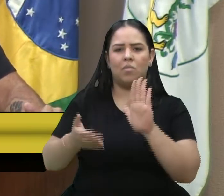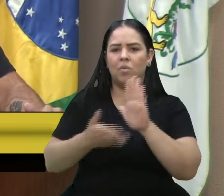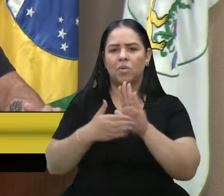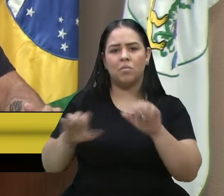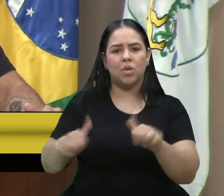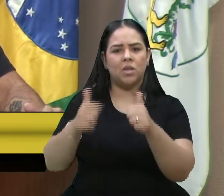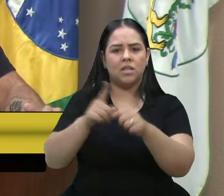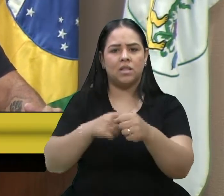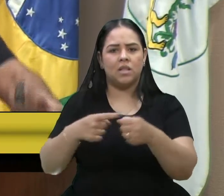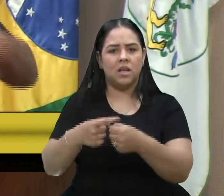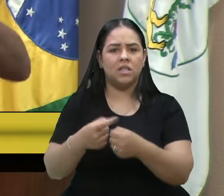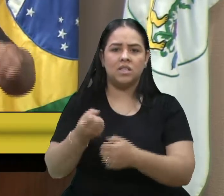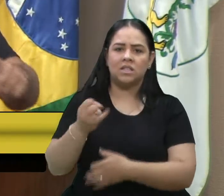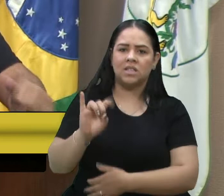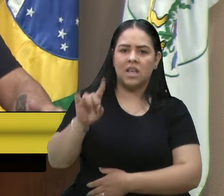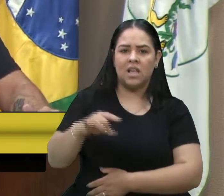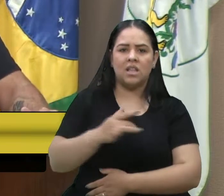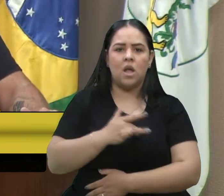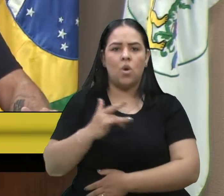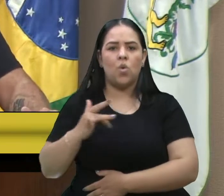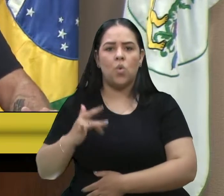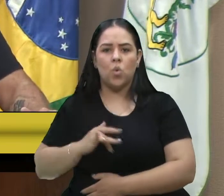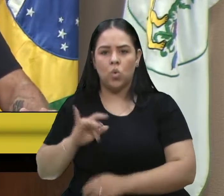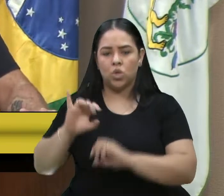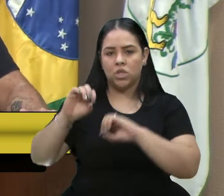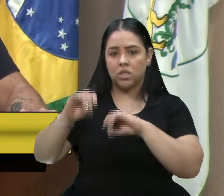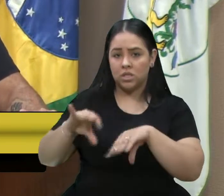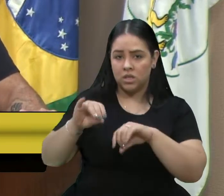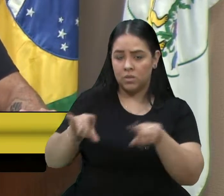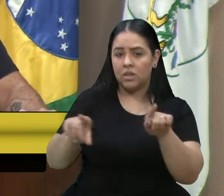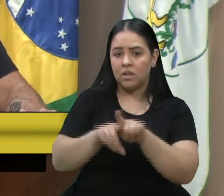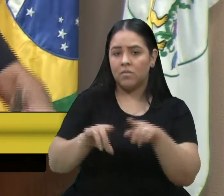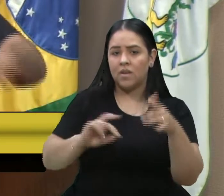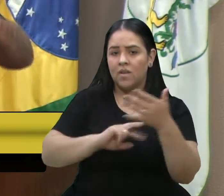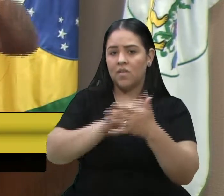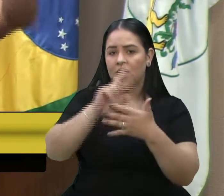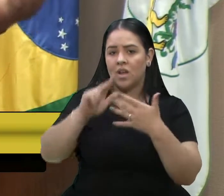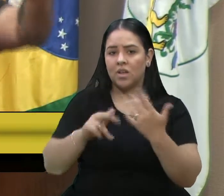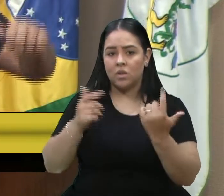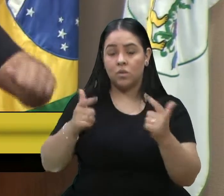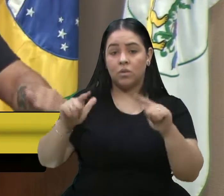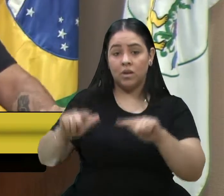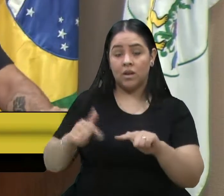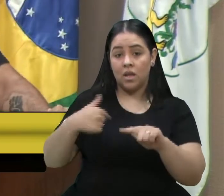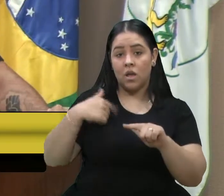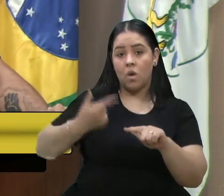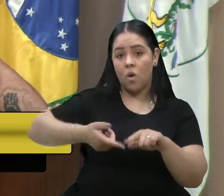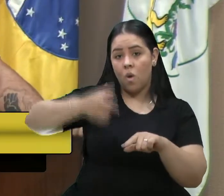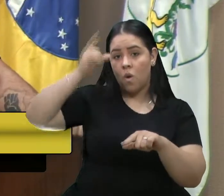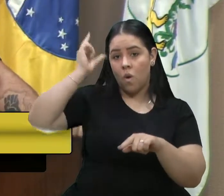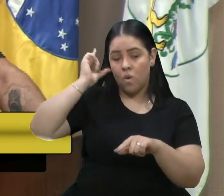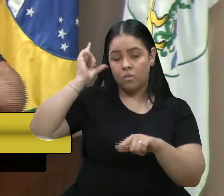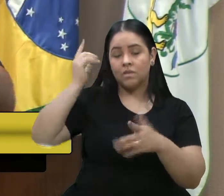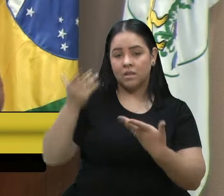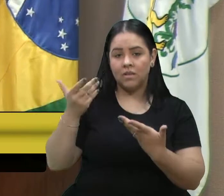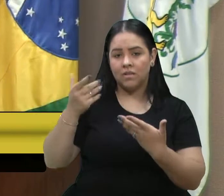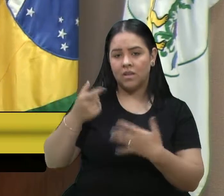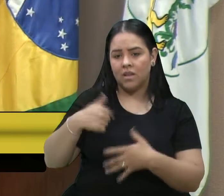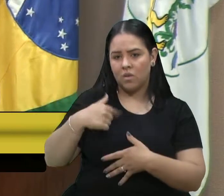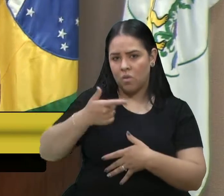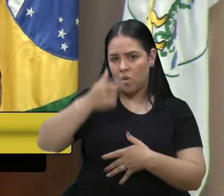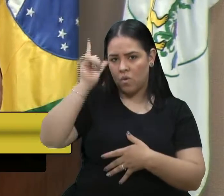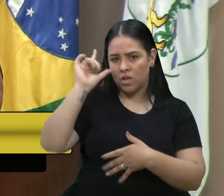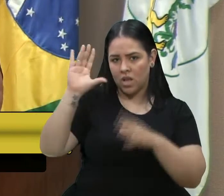saúde, da educação e de tantas outras áreas. Eu aqui ontem estava em escola, ontem à noite,